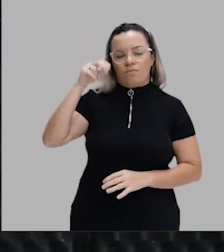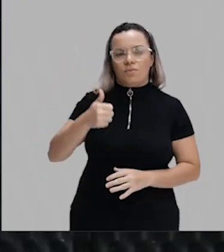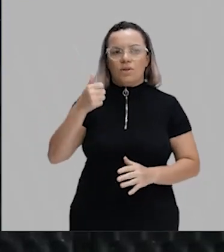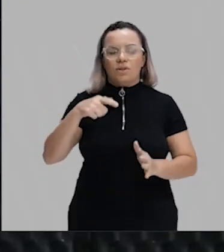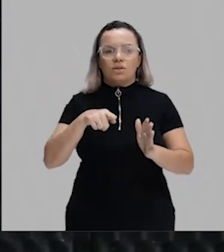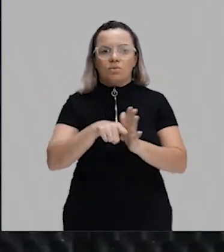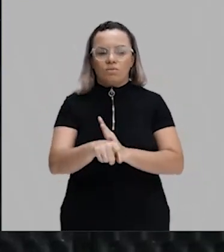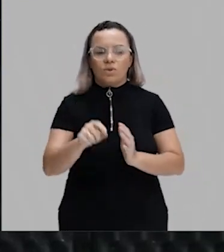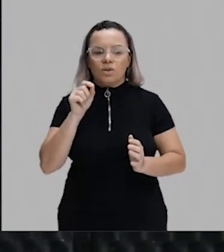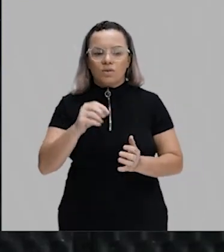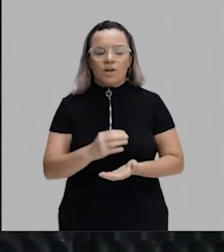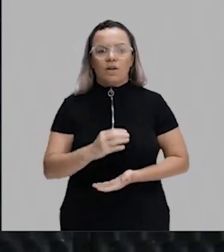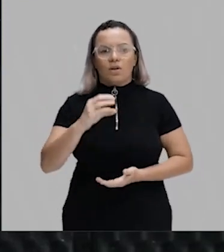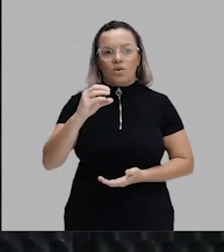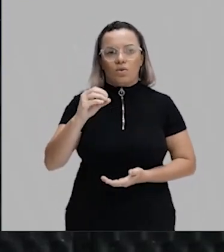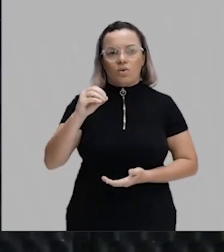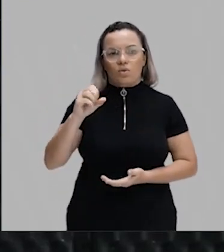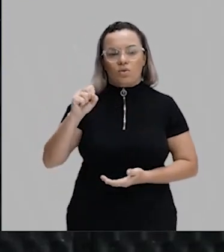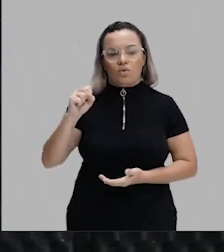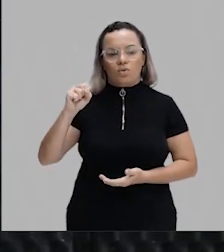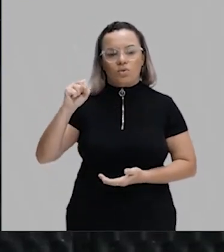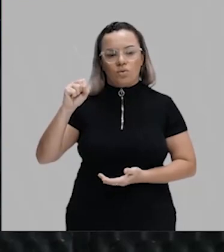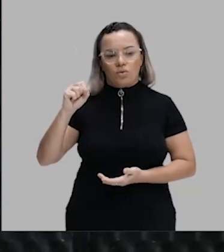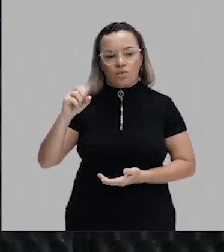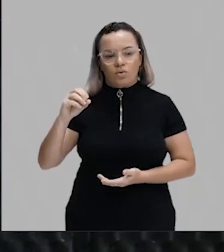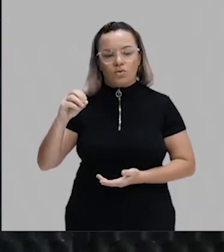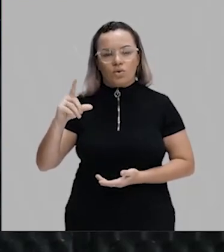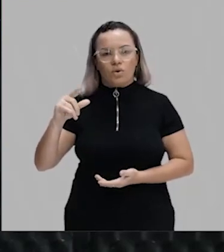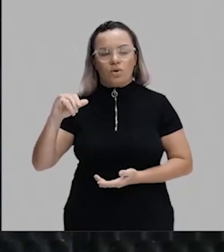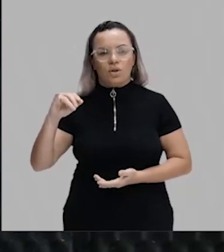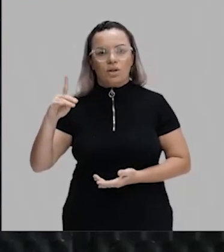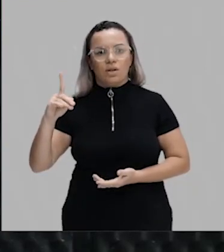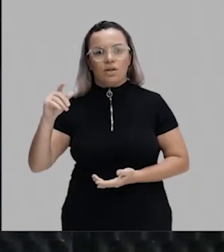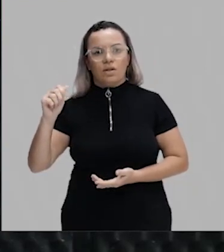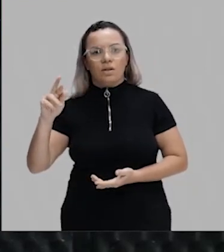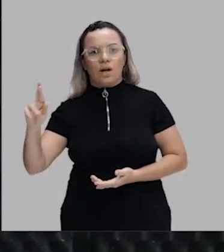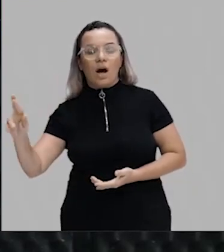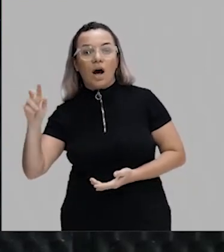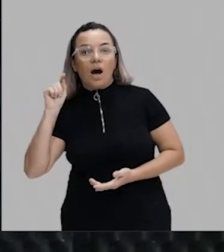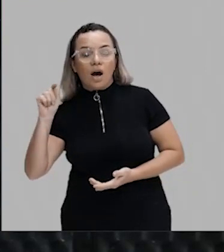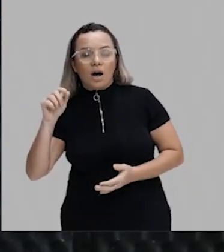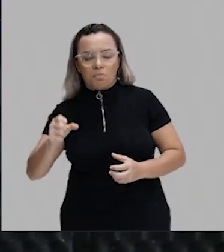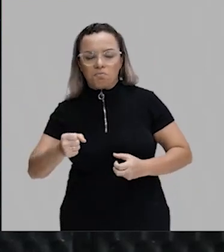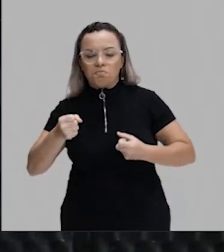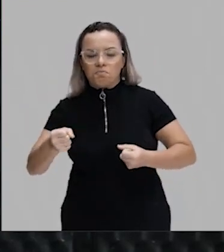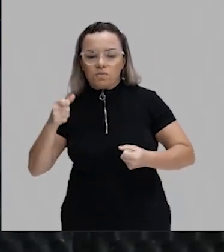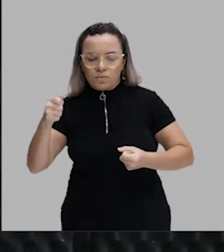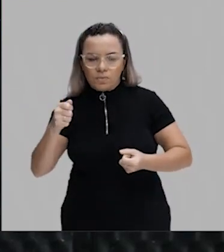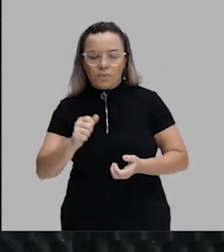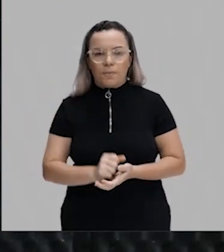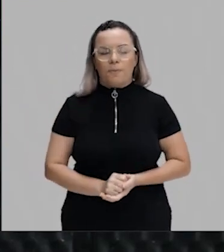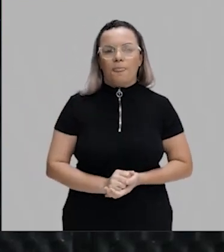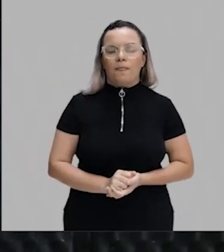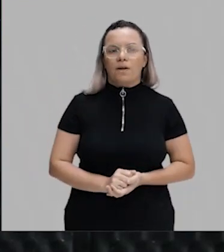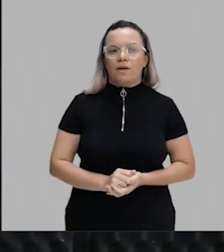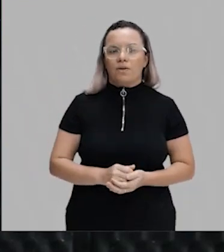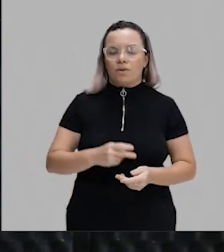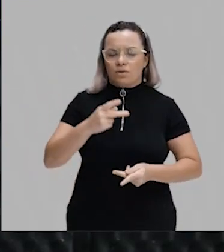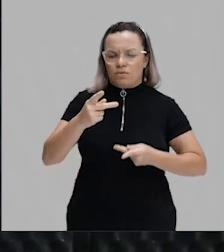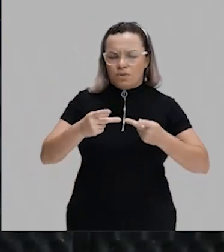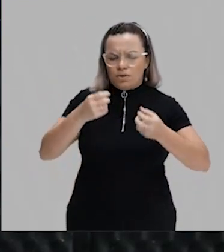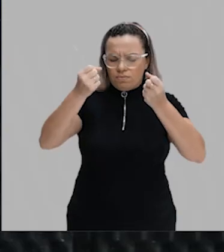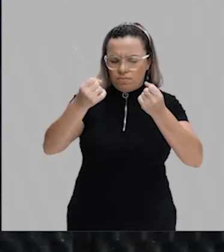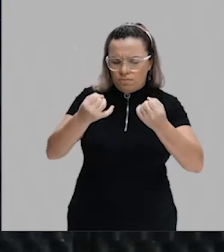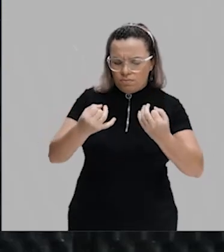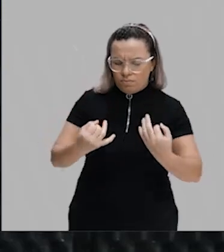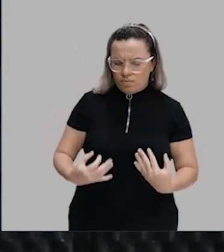consolidação. Ou seja, quando nós vamos falar sobre a industrialização brasileira, ela vai ser dividida em quatro fases. Período colonial, período